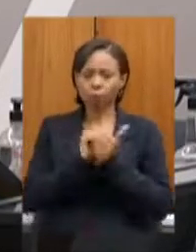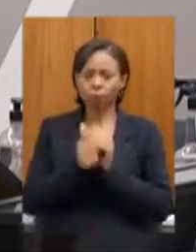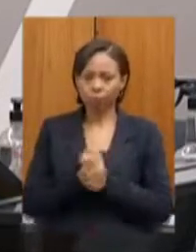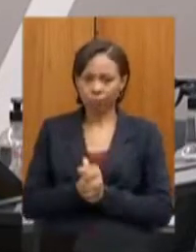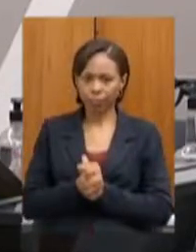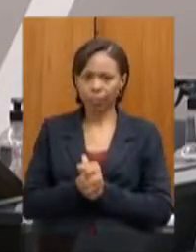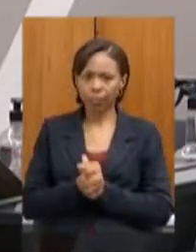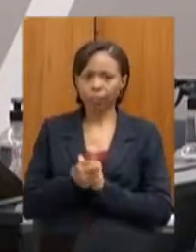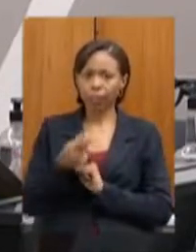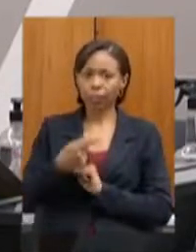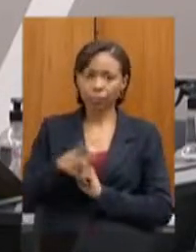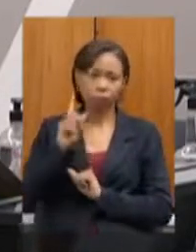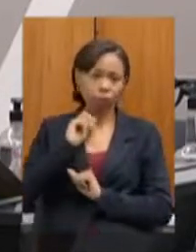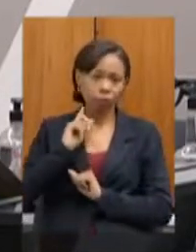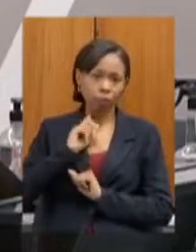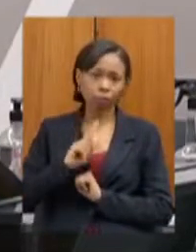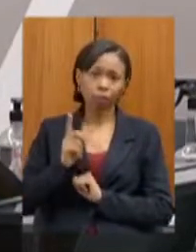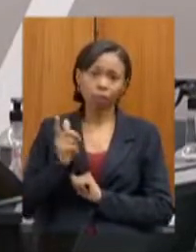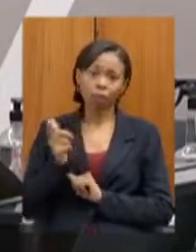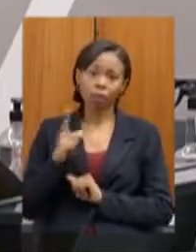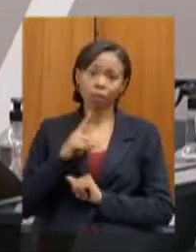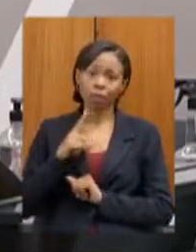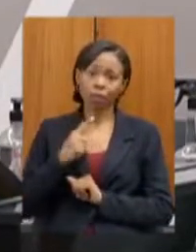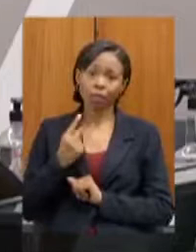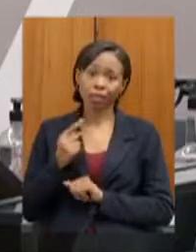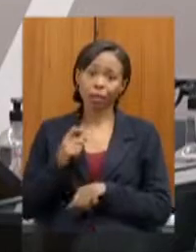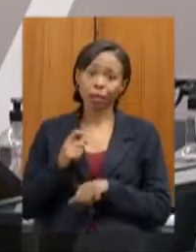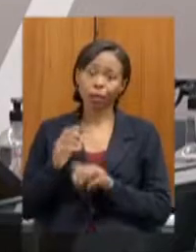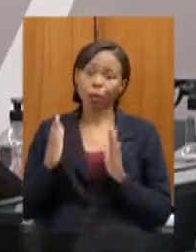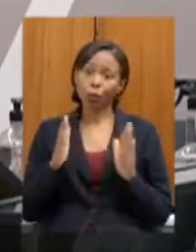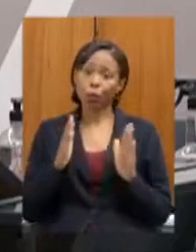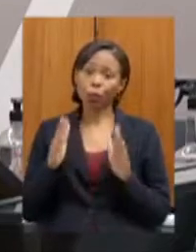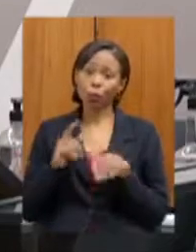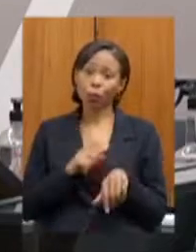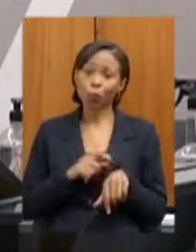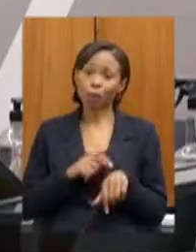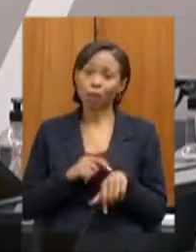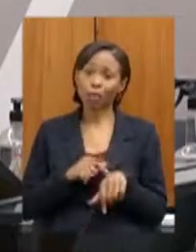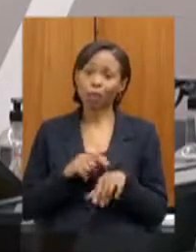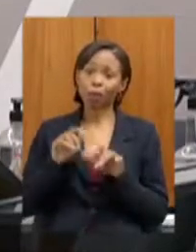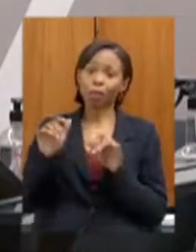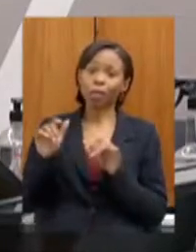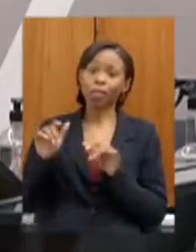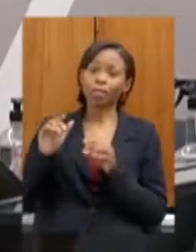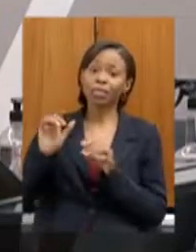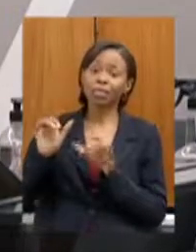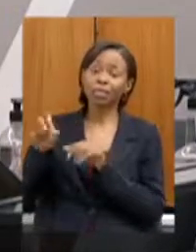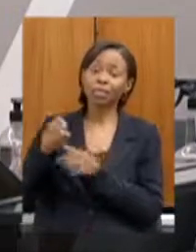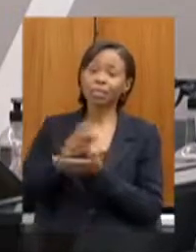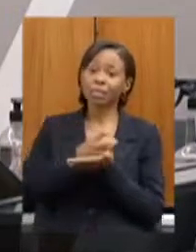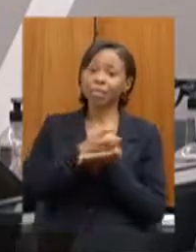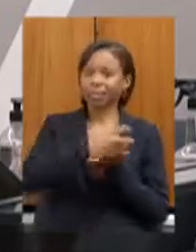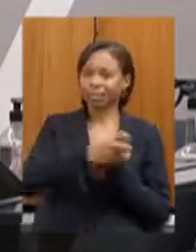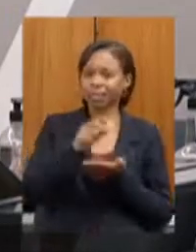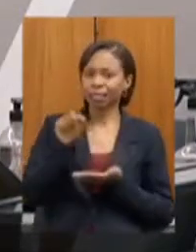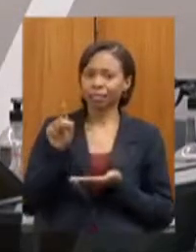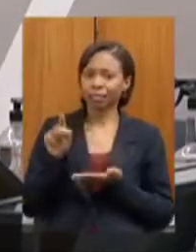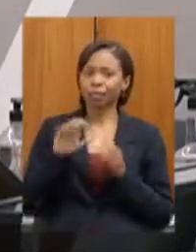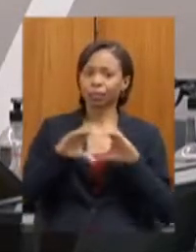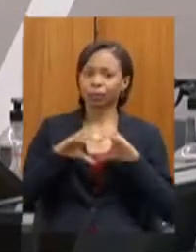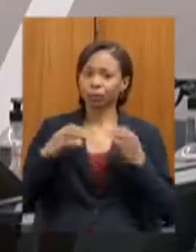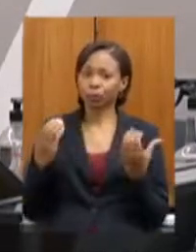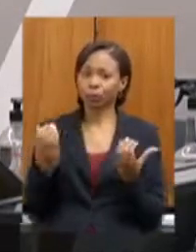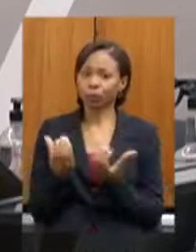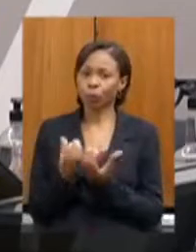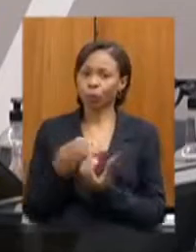estado ganharam um prazo para desocupar as salas lá do mineirinho nós nessa audiência pública